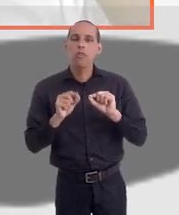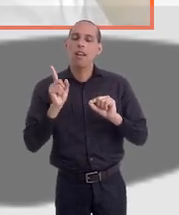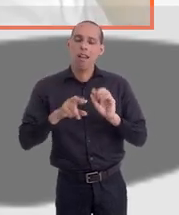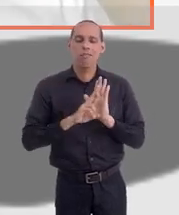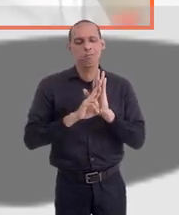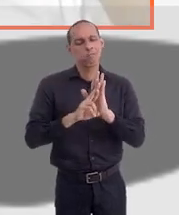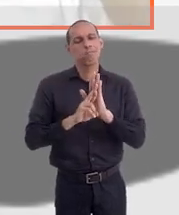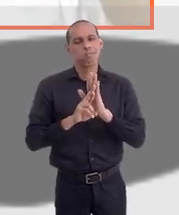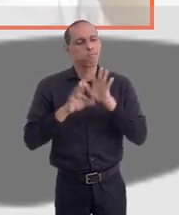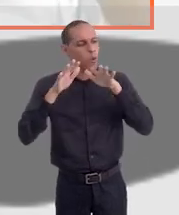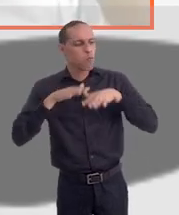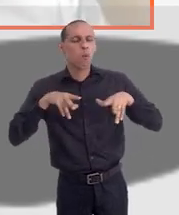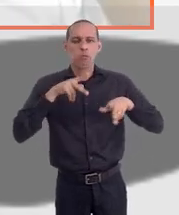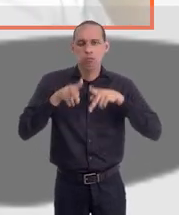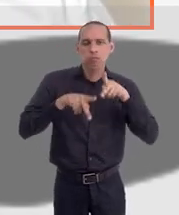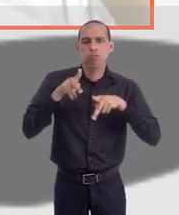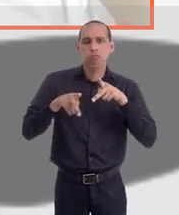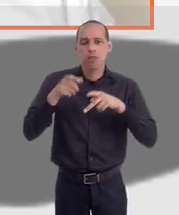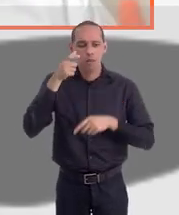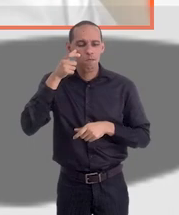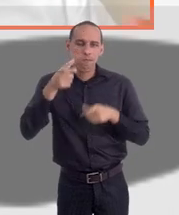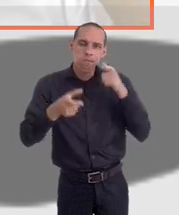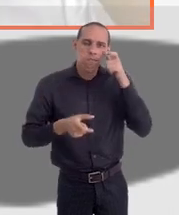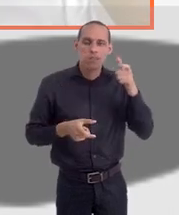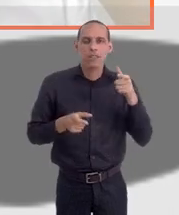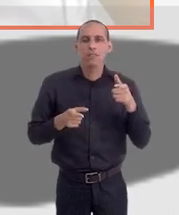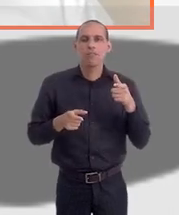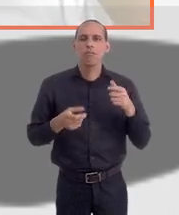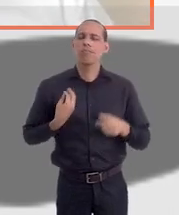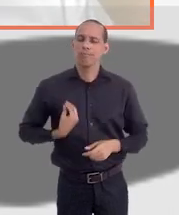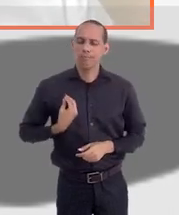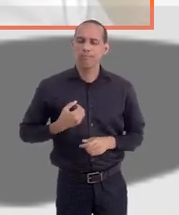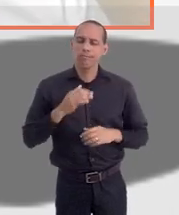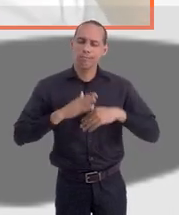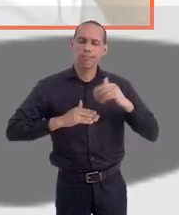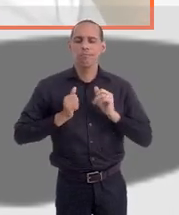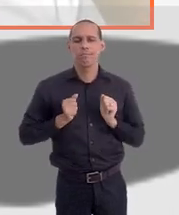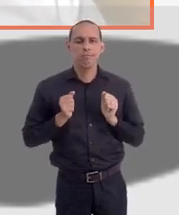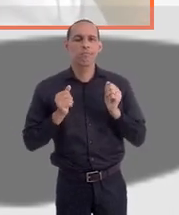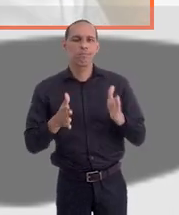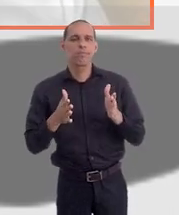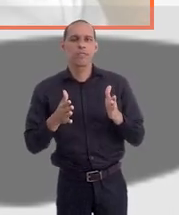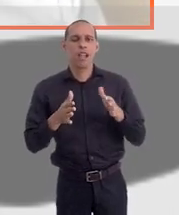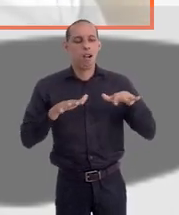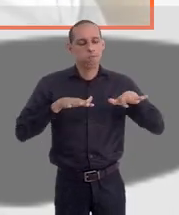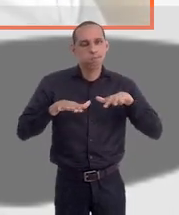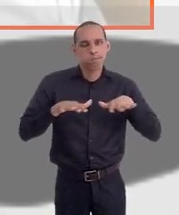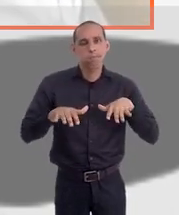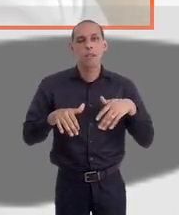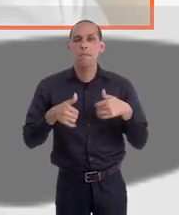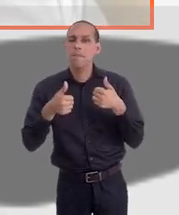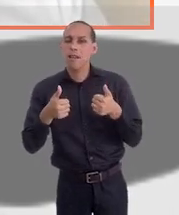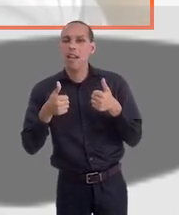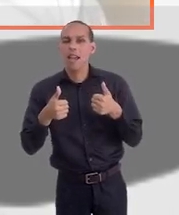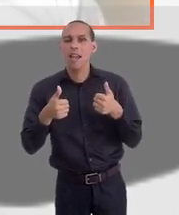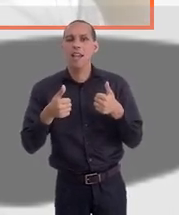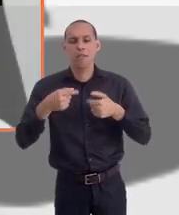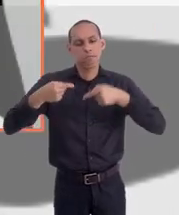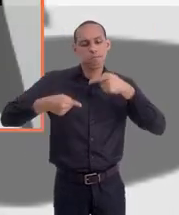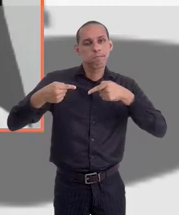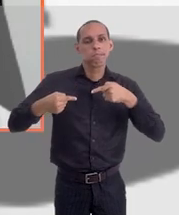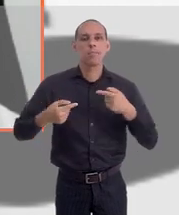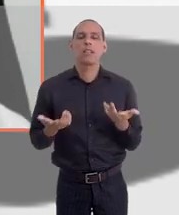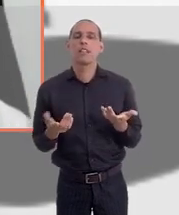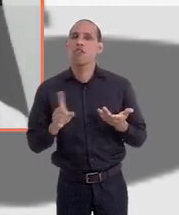a representação do povo e dos interessados. Eles estão bem ativos, proativos, estão movimentando nesse sentido, discutindo.